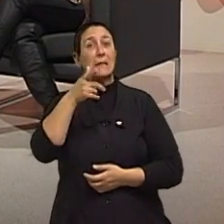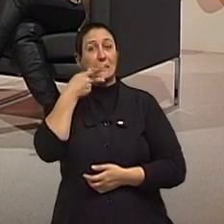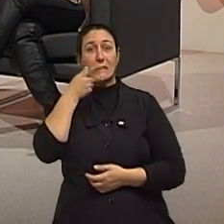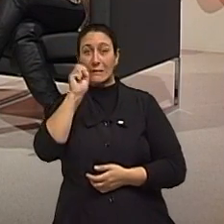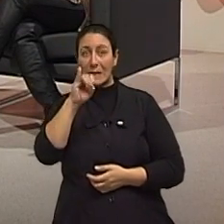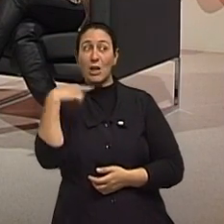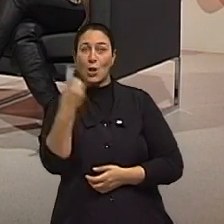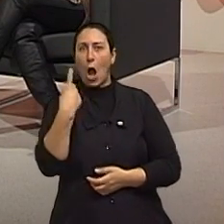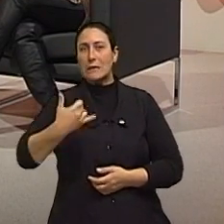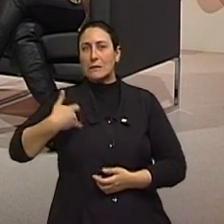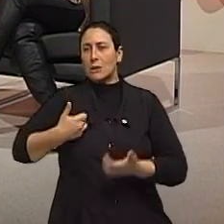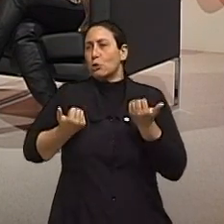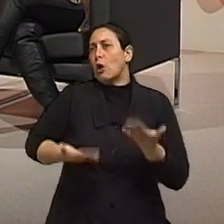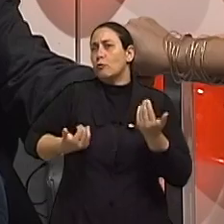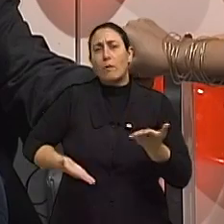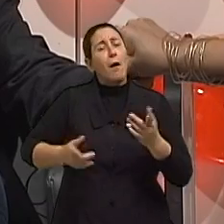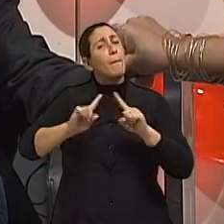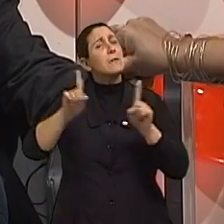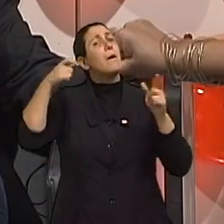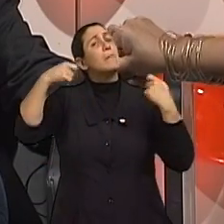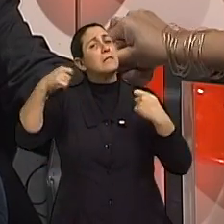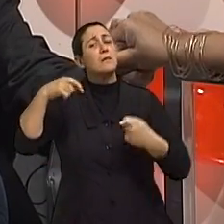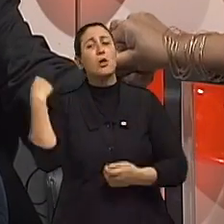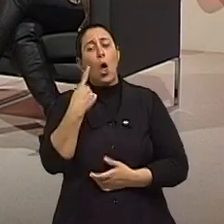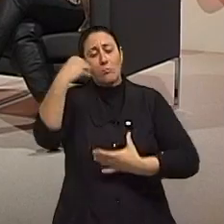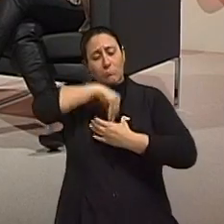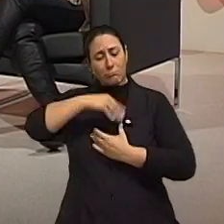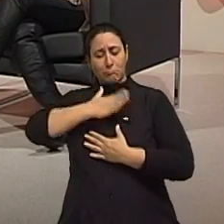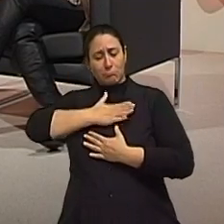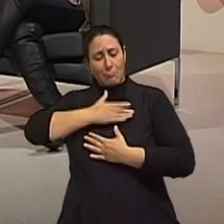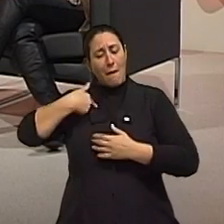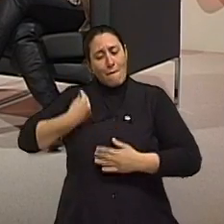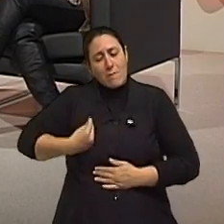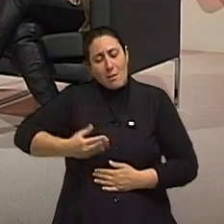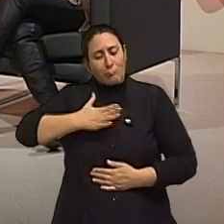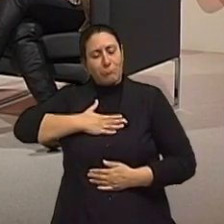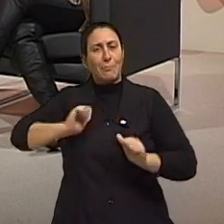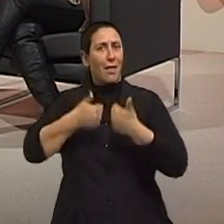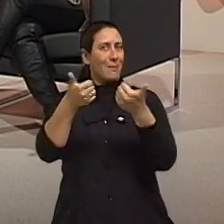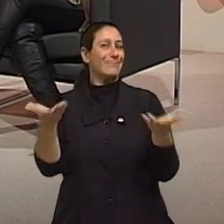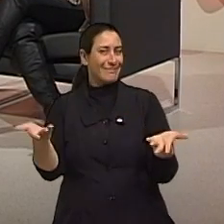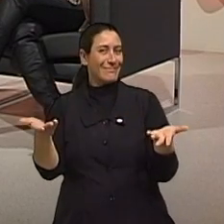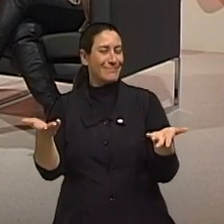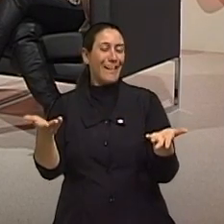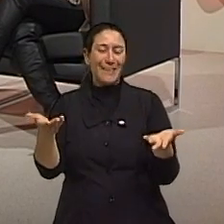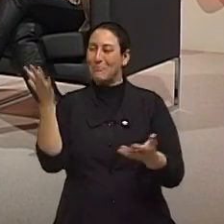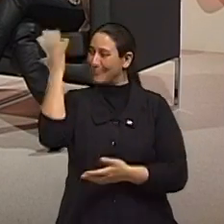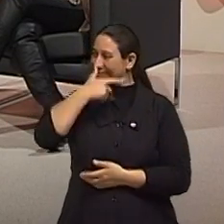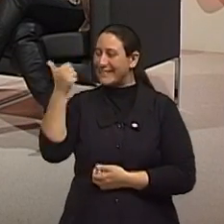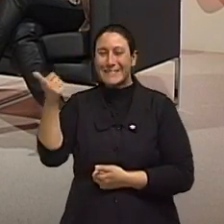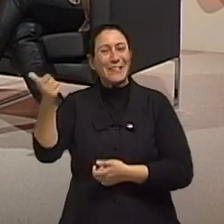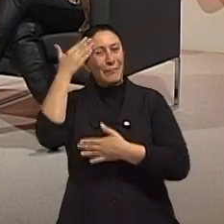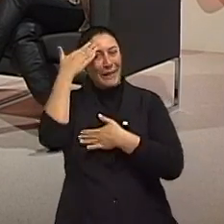sempre na flor da idade, que a gente possa estar na flor da nossa idade. Perfeito! Isso é uma poesia do Mário Quintana. Fechou bonito, né? Com